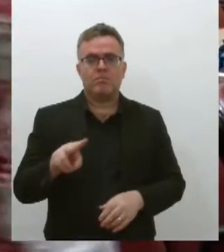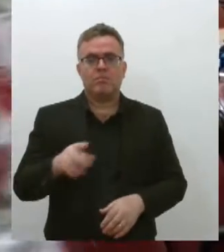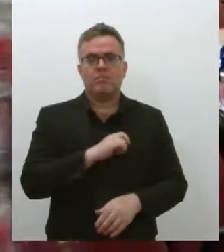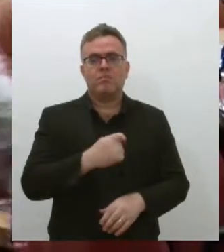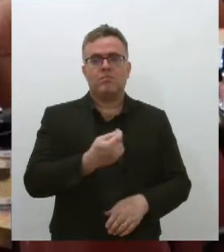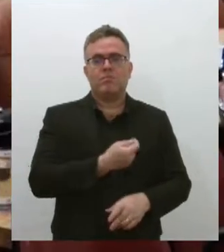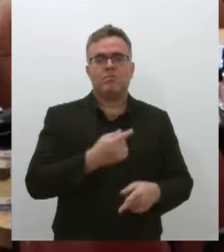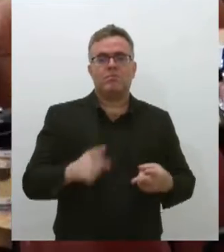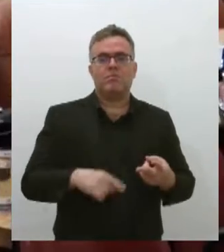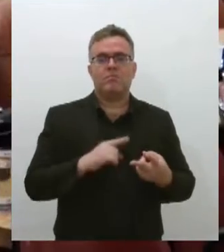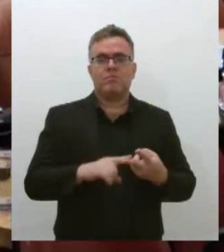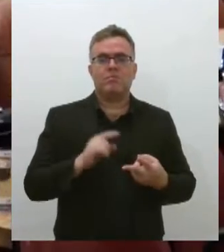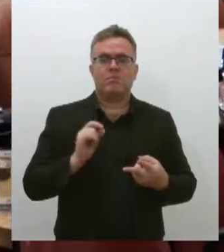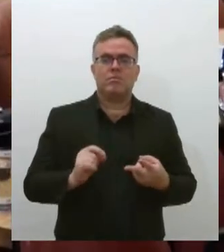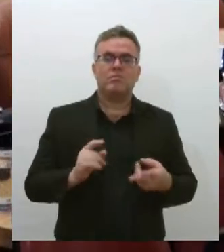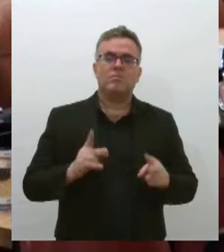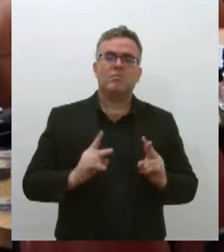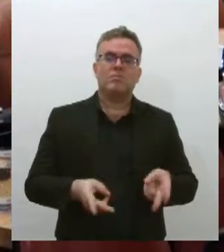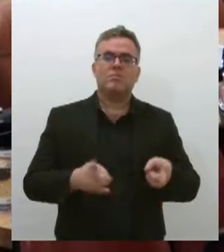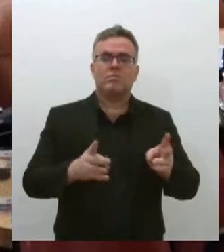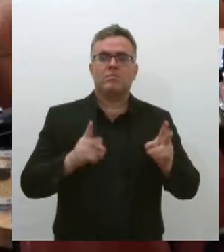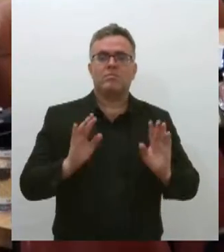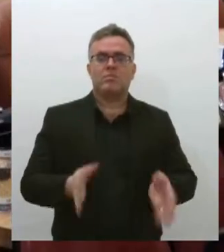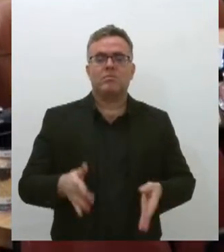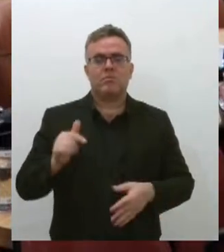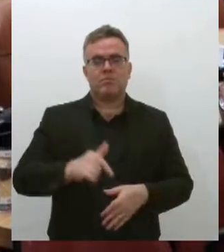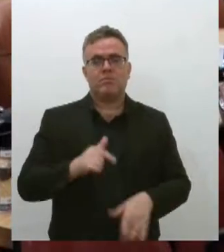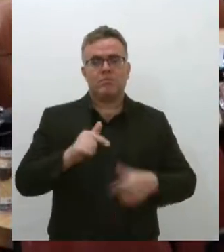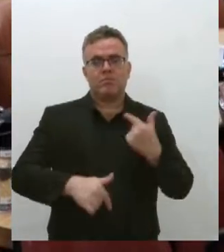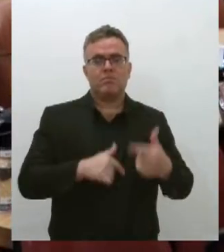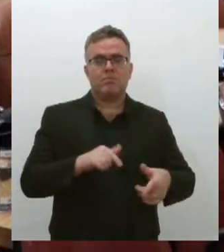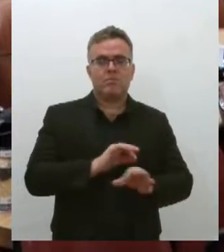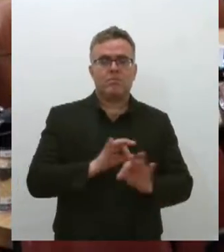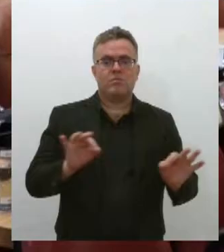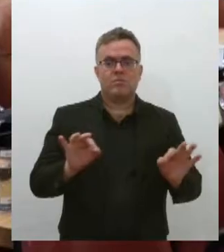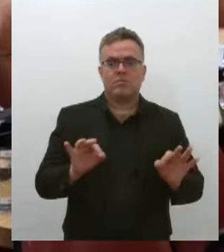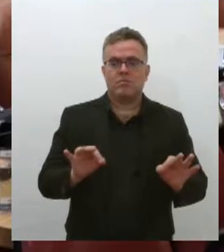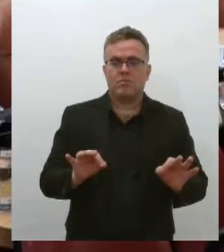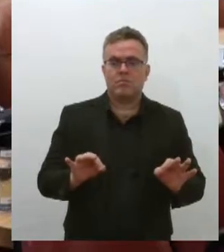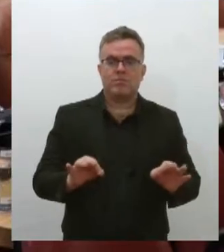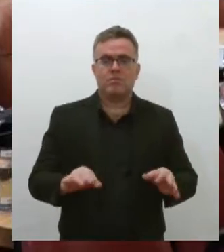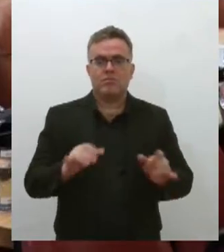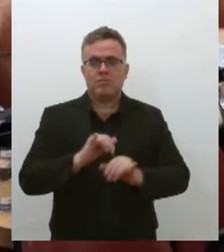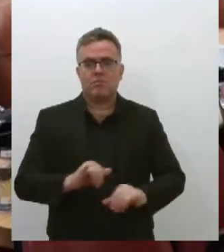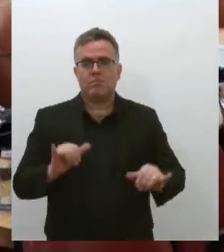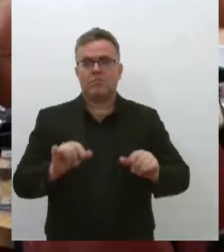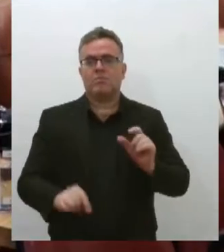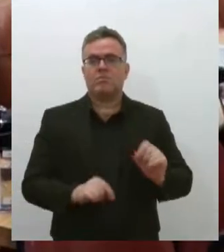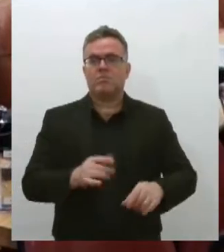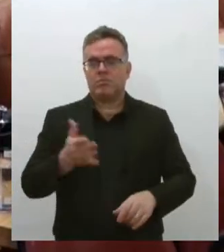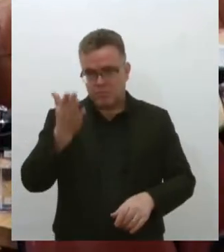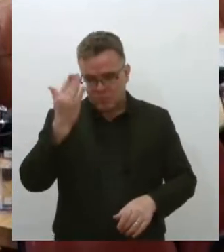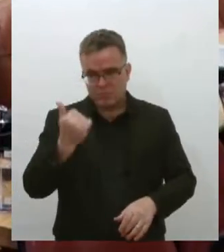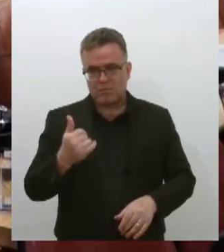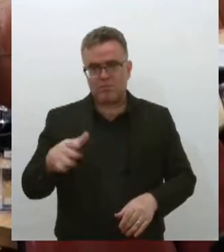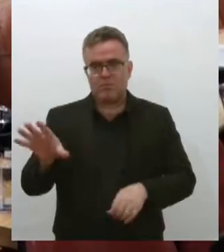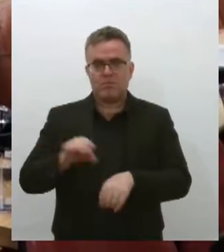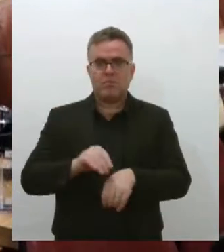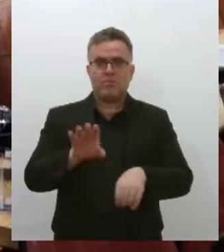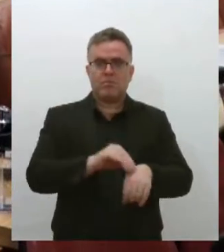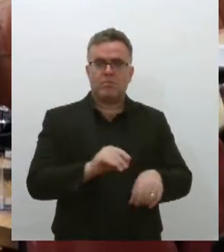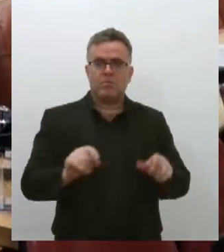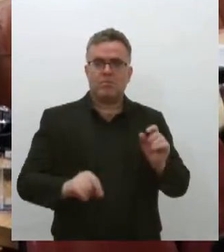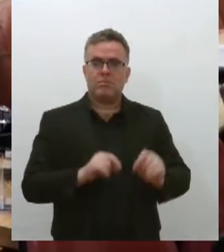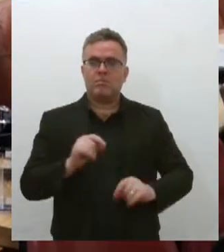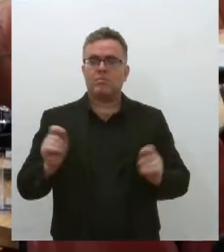passou por vários municípios de Sardim fazendo um grande trabalho. E ela diz uma coisa que eu acho fundamental, é saber escutar, saber ouvir os